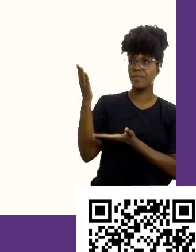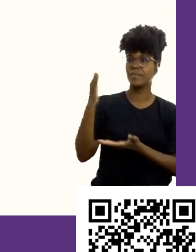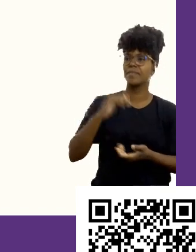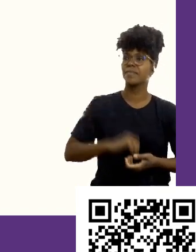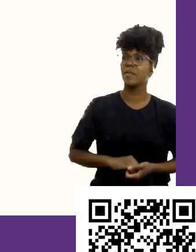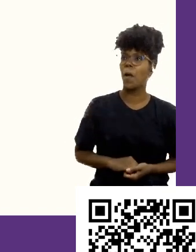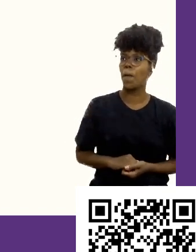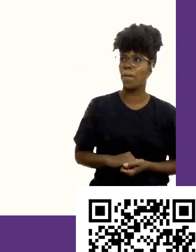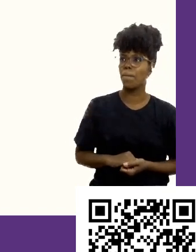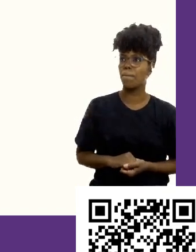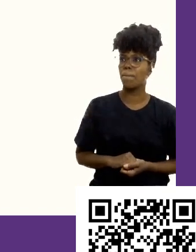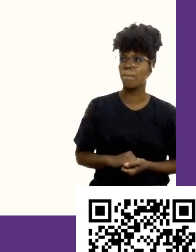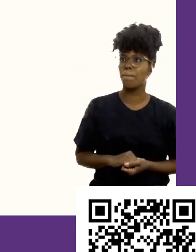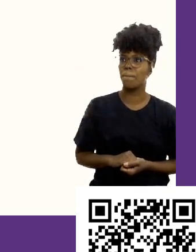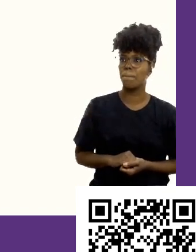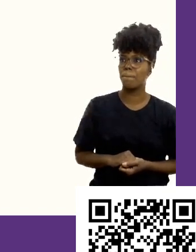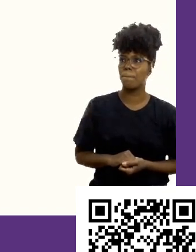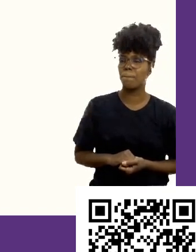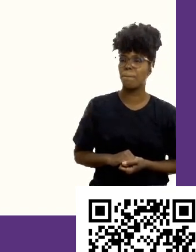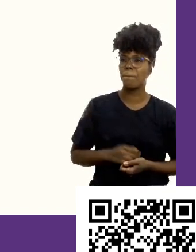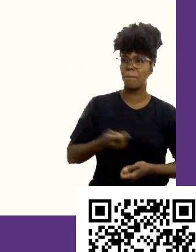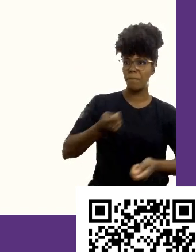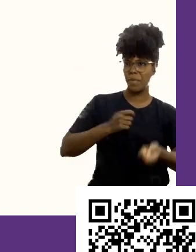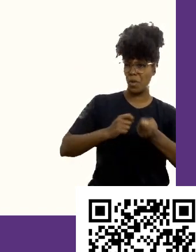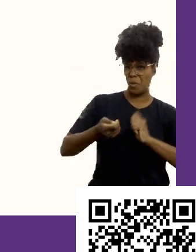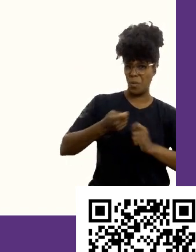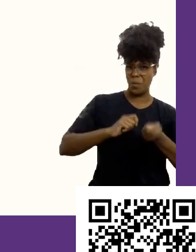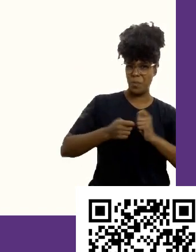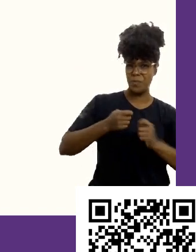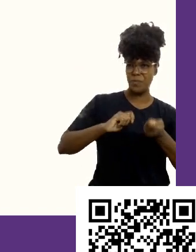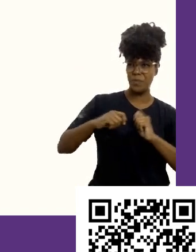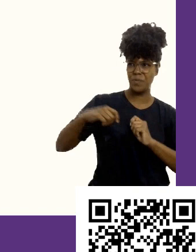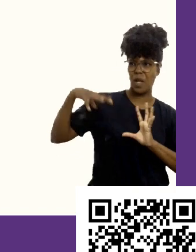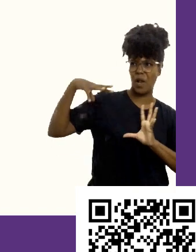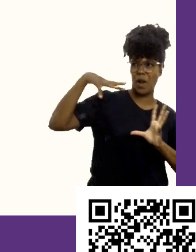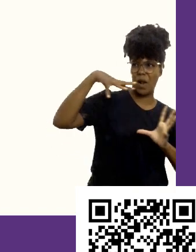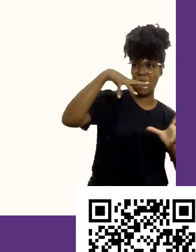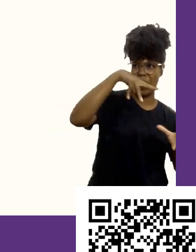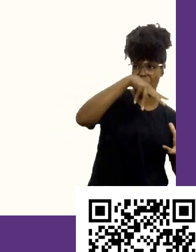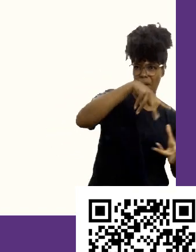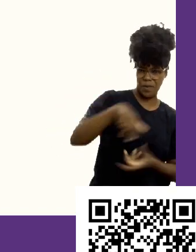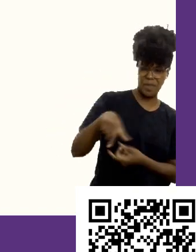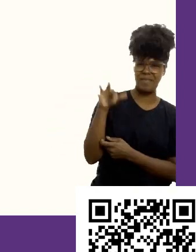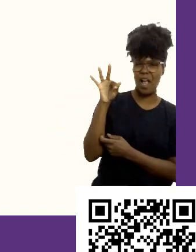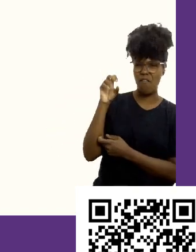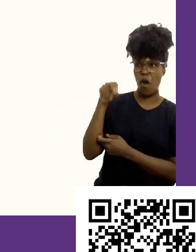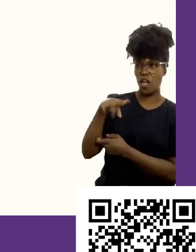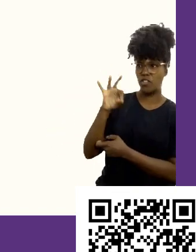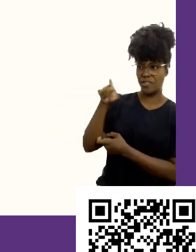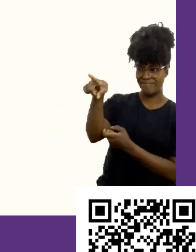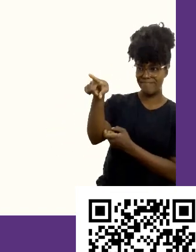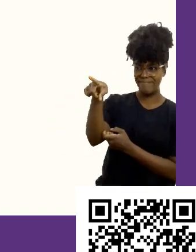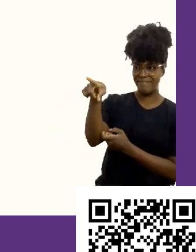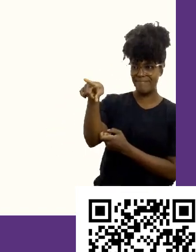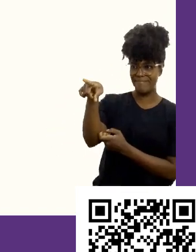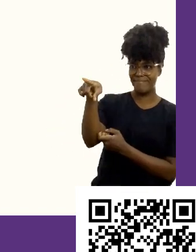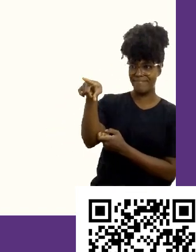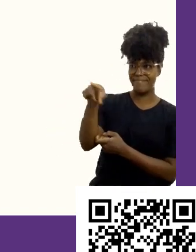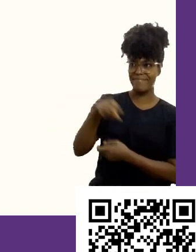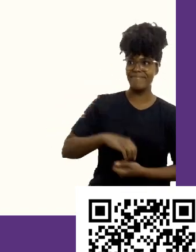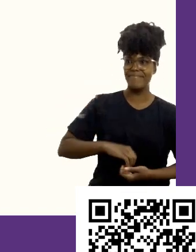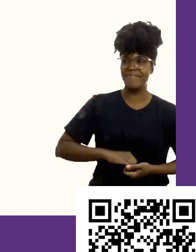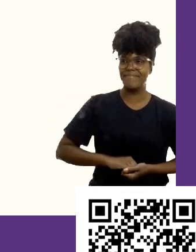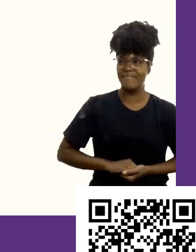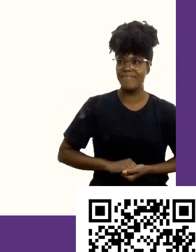o Fórum Econômico Mundial, que é a fonte disso aqui, é uma das fontes mais seguras do mundo quando a gente fala de futuro do trabalho.